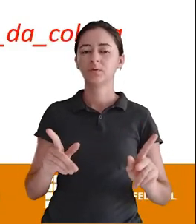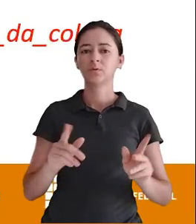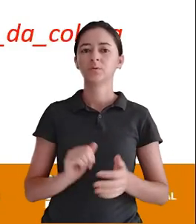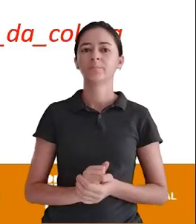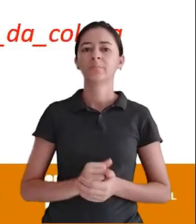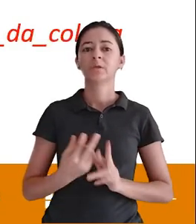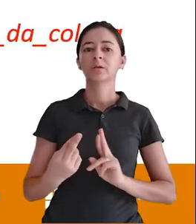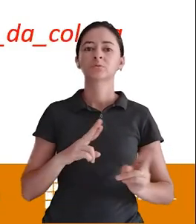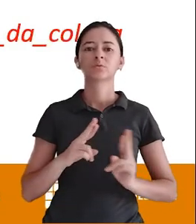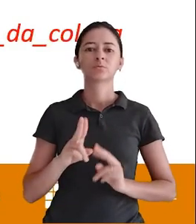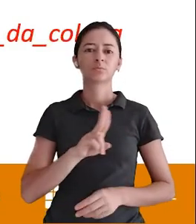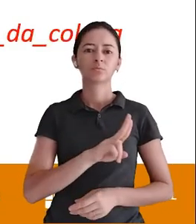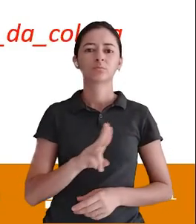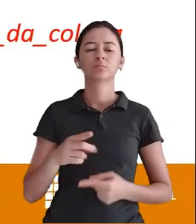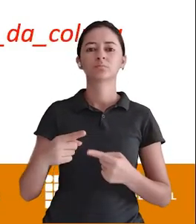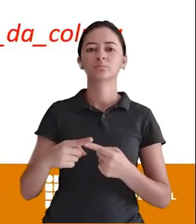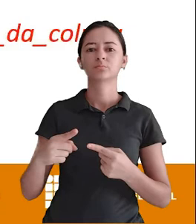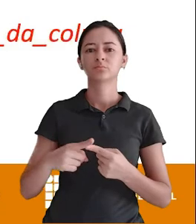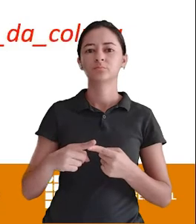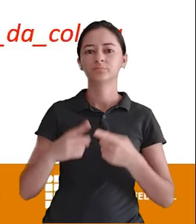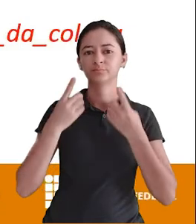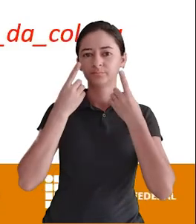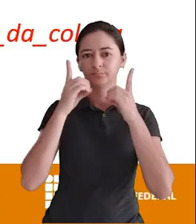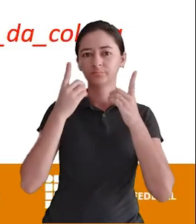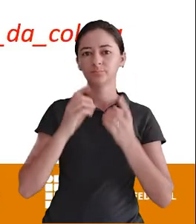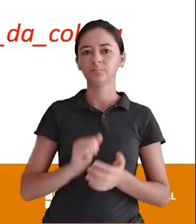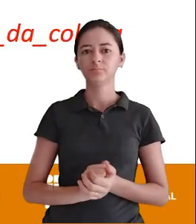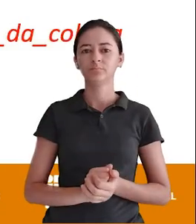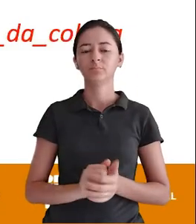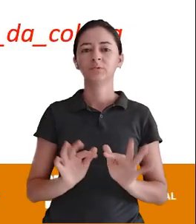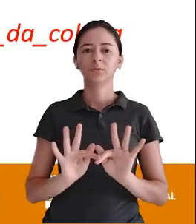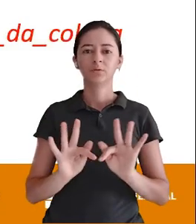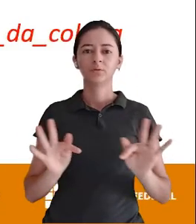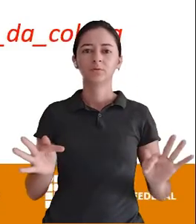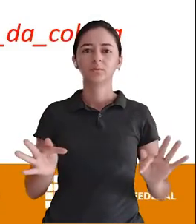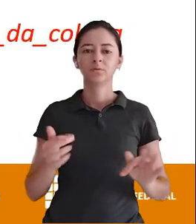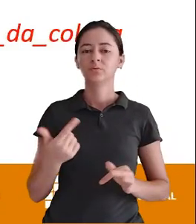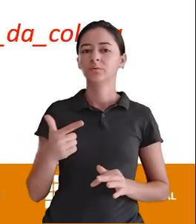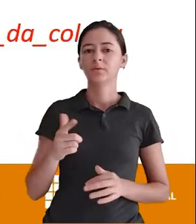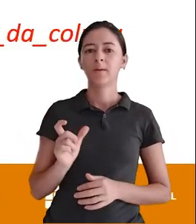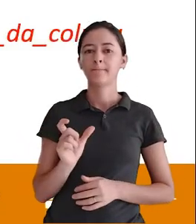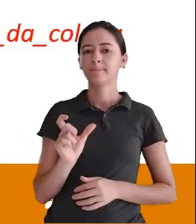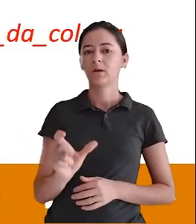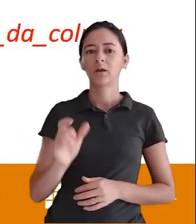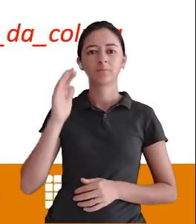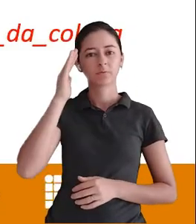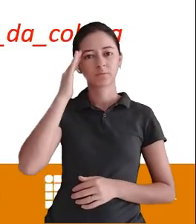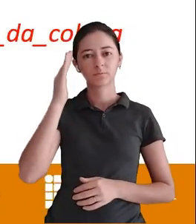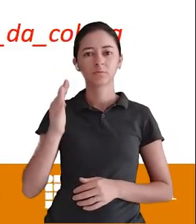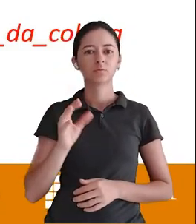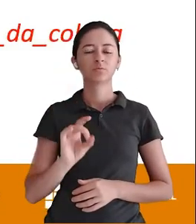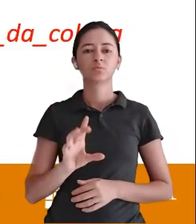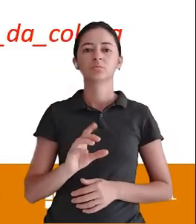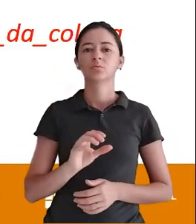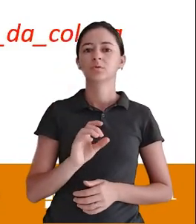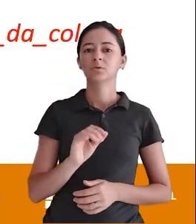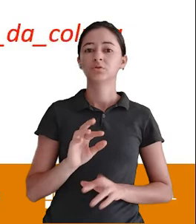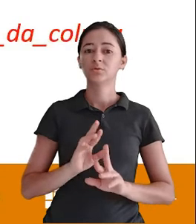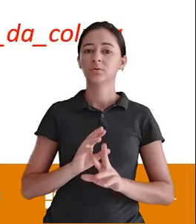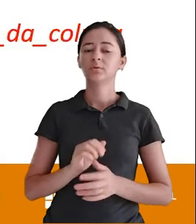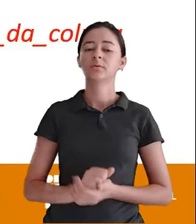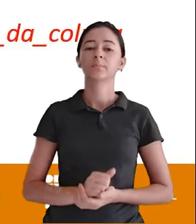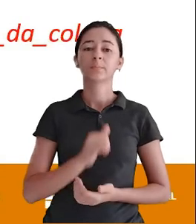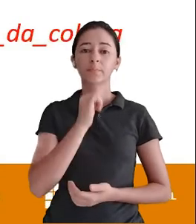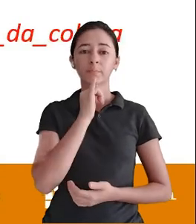Então vamos A sintaxe Não tem Esse operador Também não tem Palavras chaves Como add É só isso aqui Então